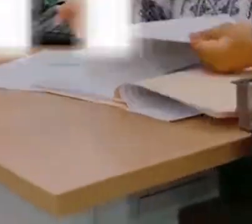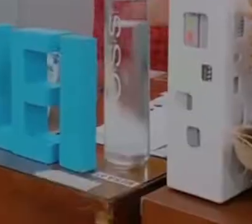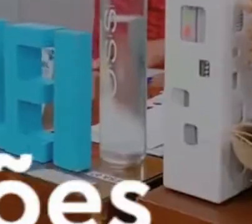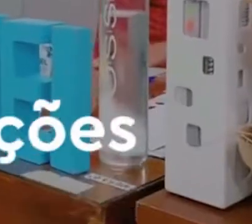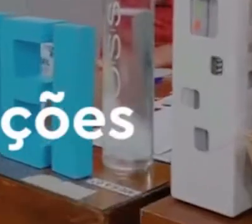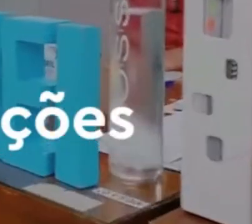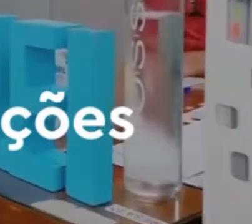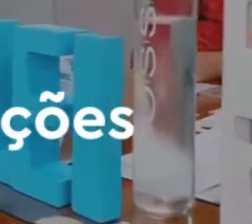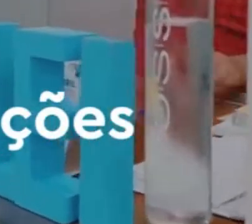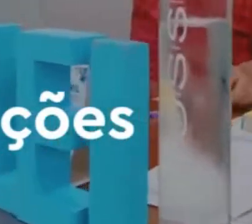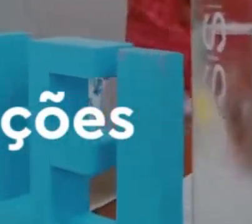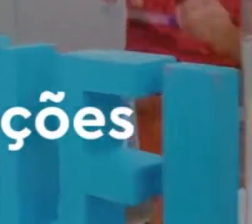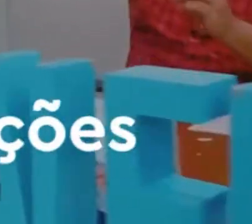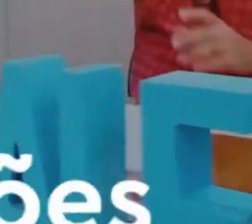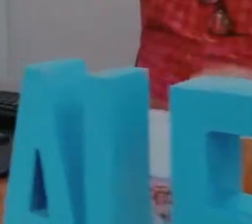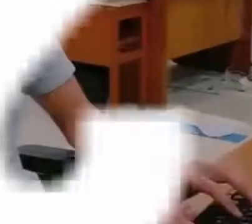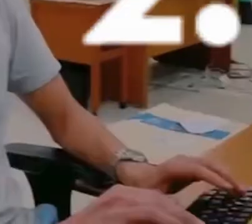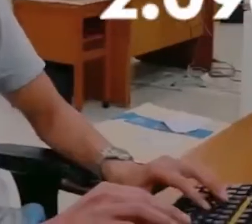Apenas com cinema futebol, carnaval